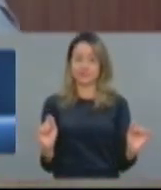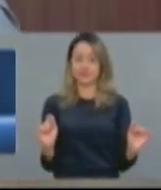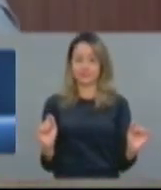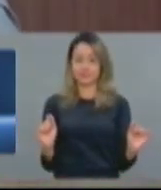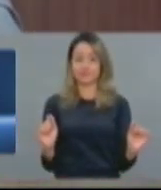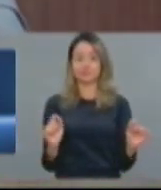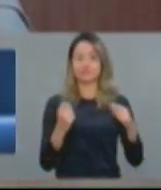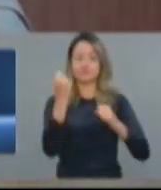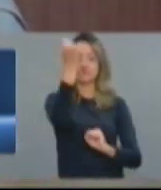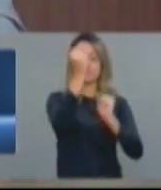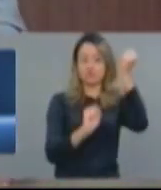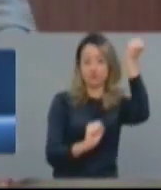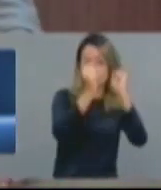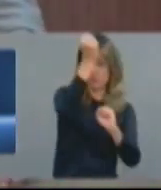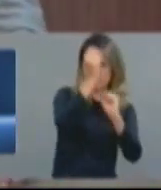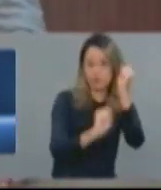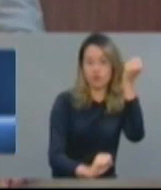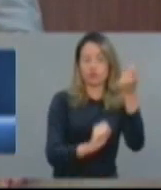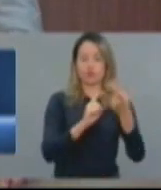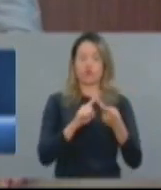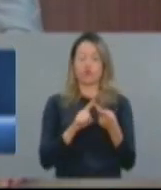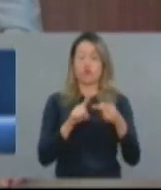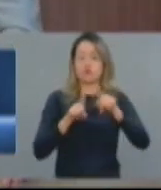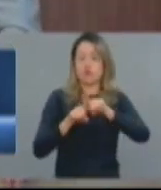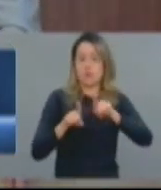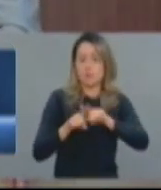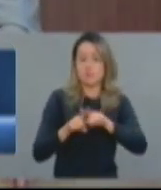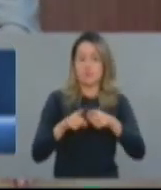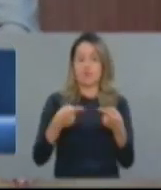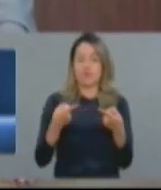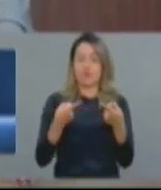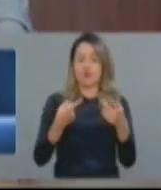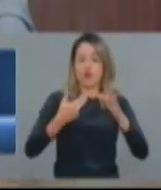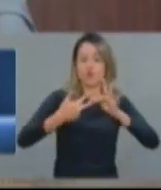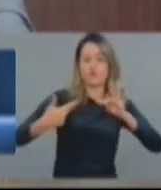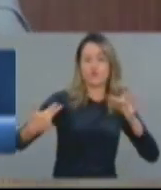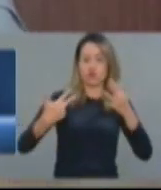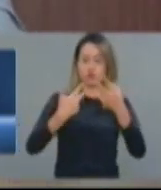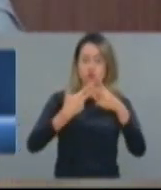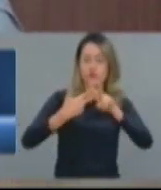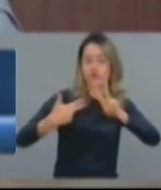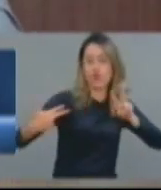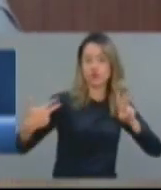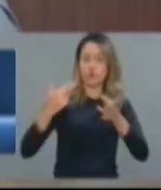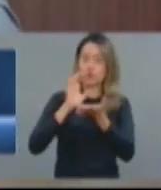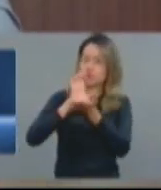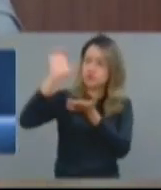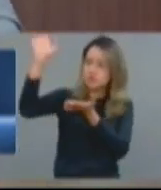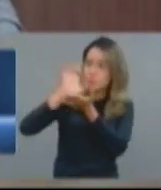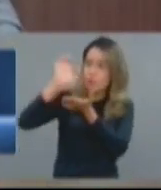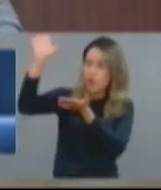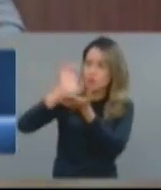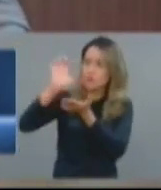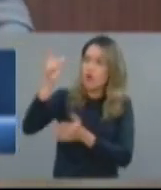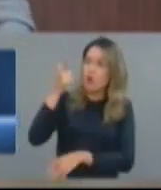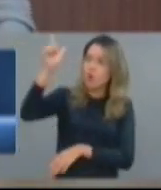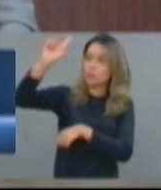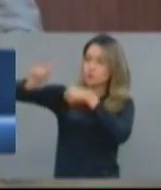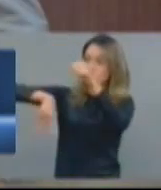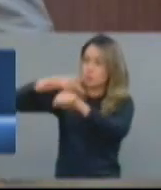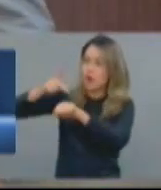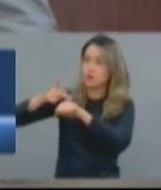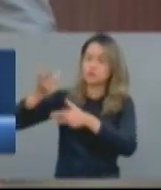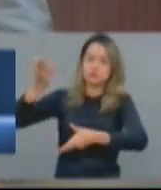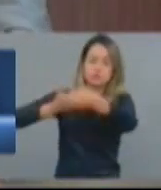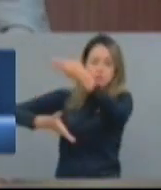industrial, a exportação de matérias-primas como a soja, como a carne, como o minério de ferro,